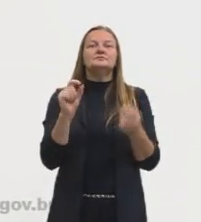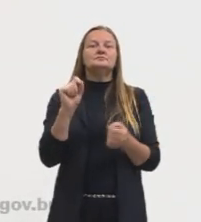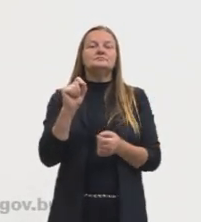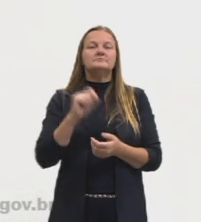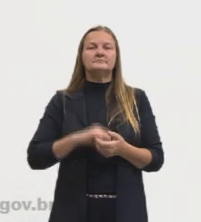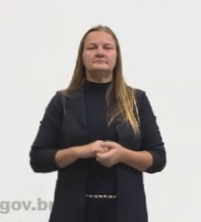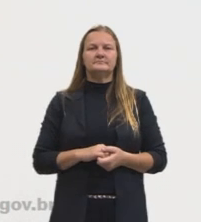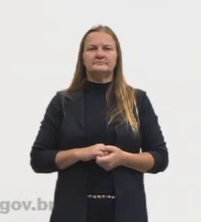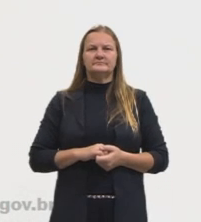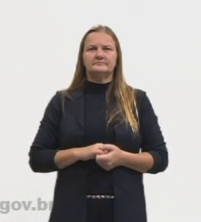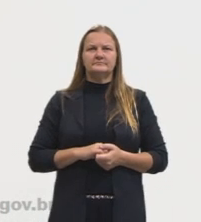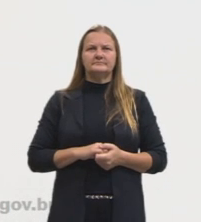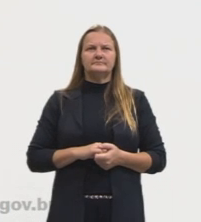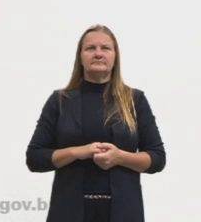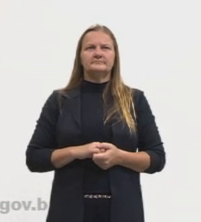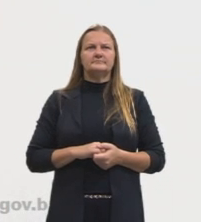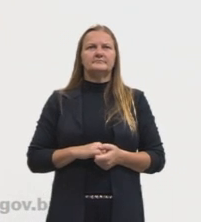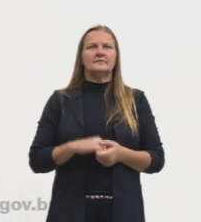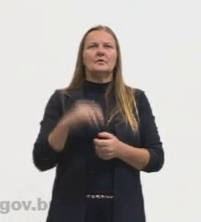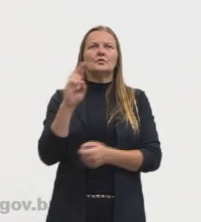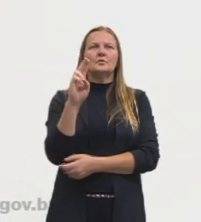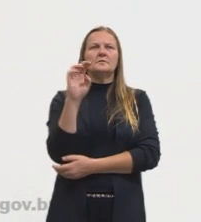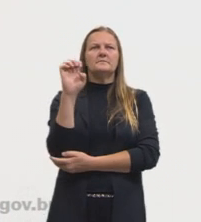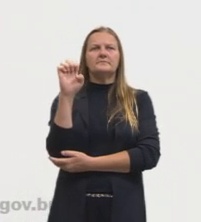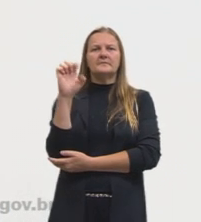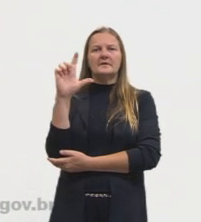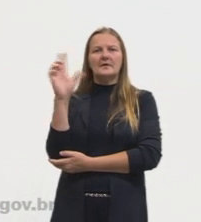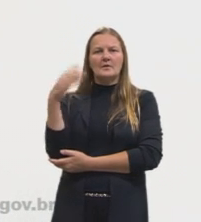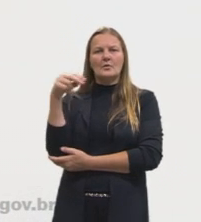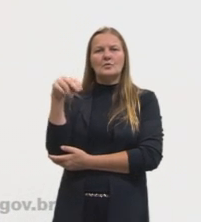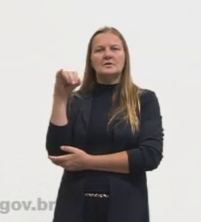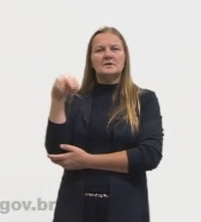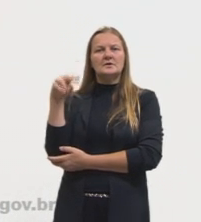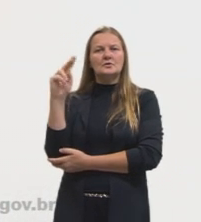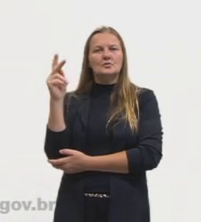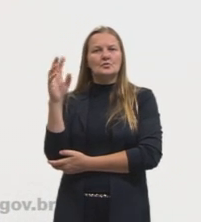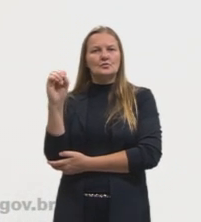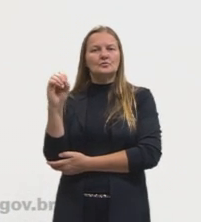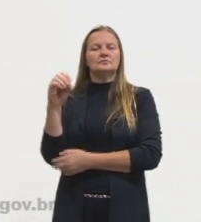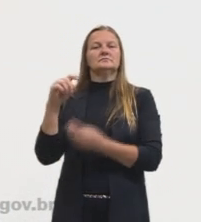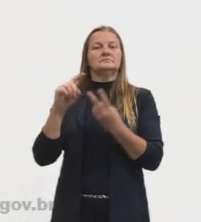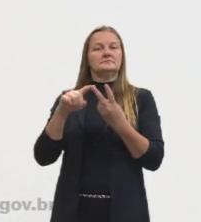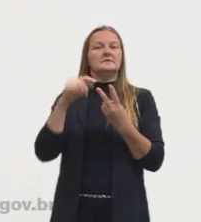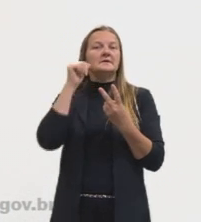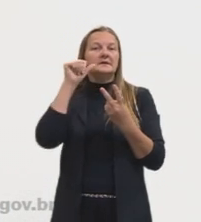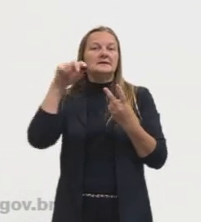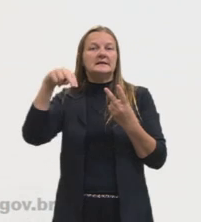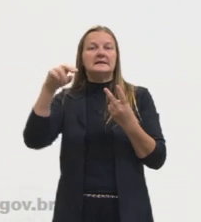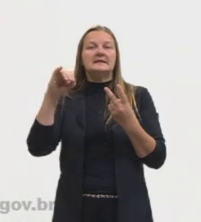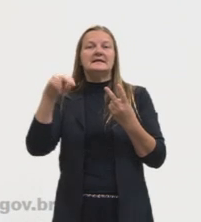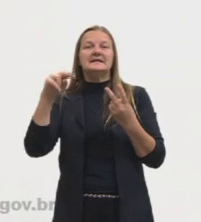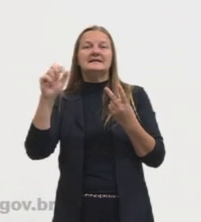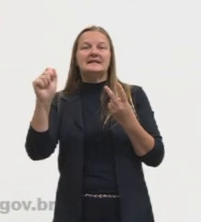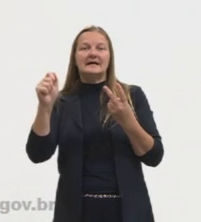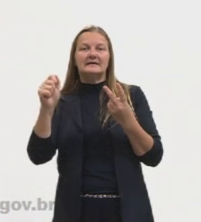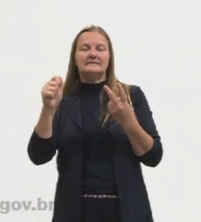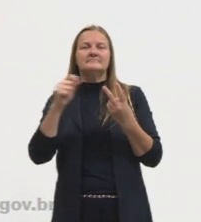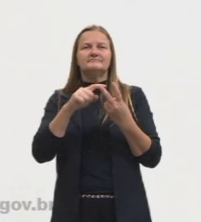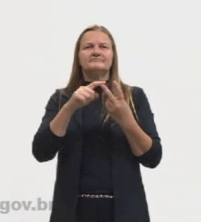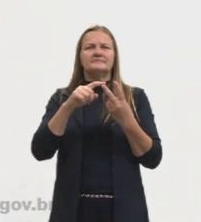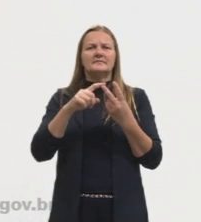Nós vamos ver, então, Elninha e Laninha, Ilhas de Calor, Inversão Térmica, Brisas Marítima e Continental, tá? A gente vai ver essa parte